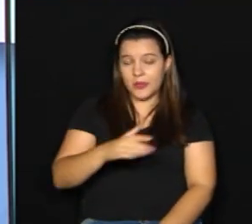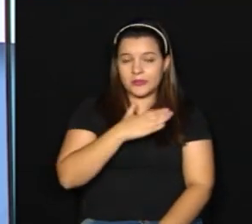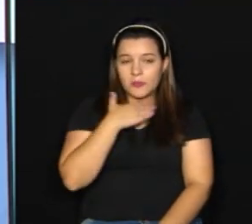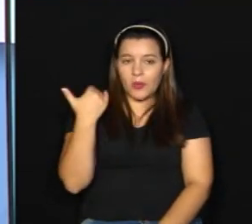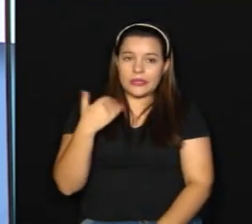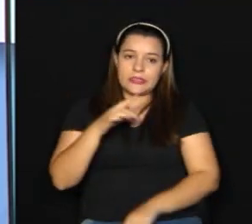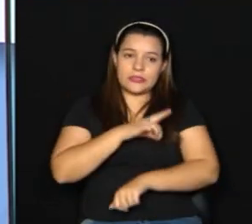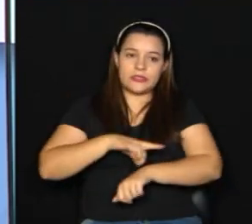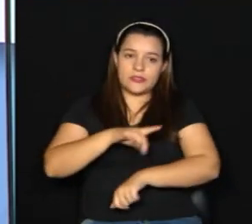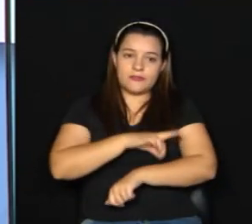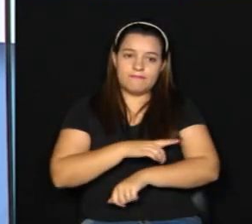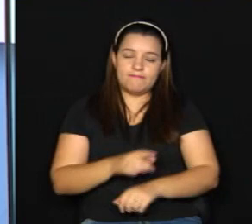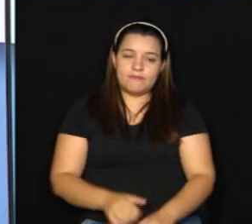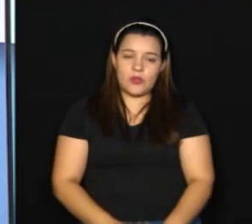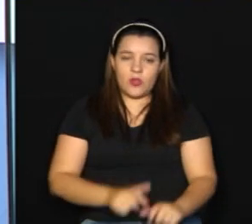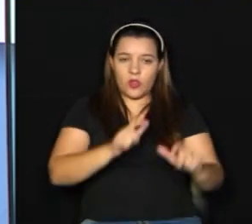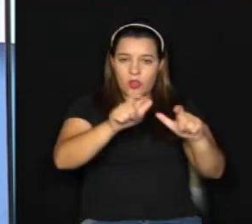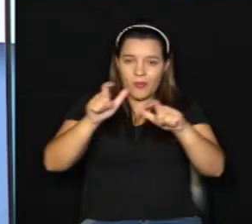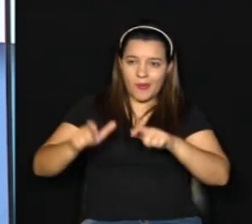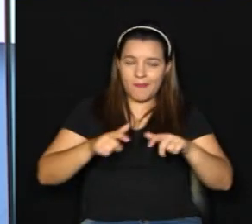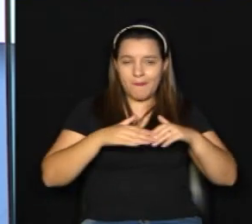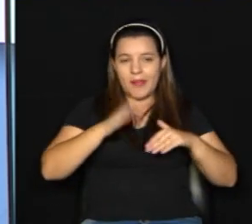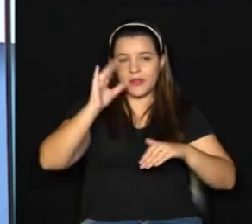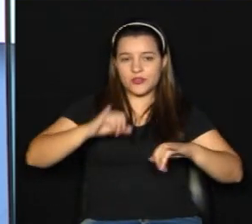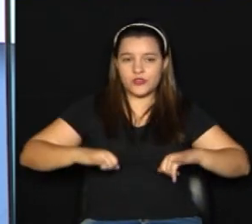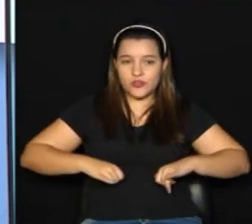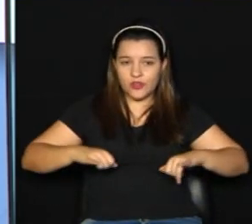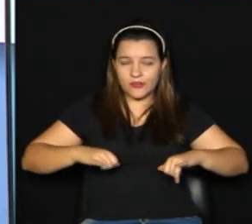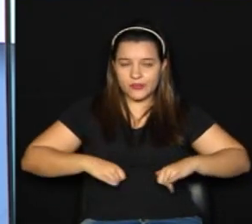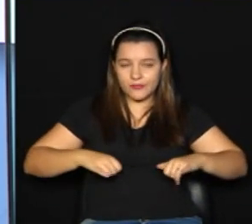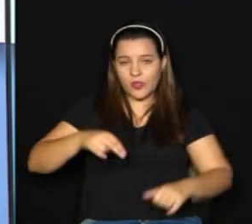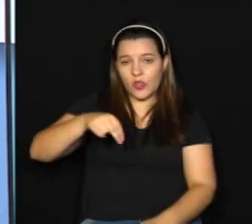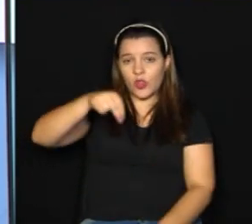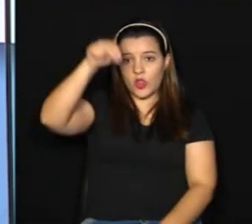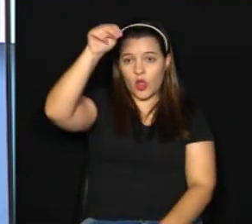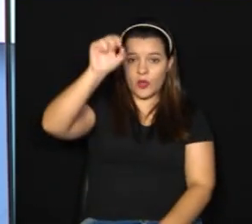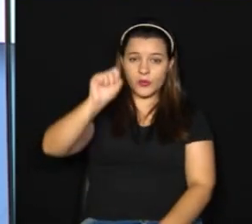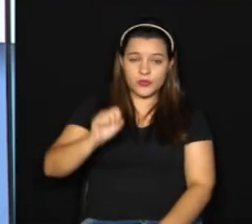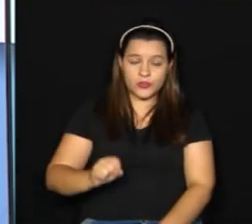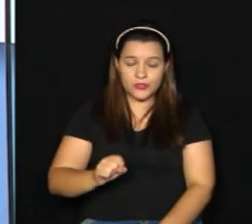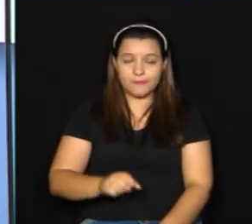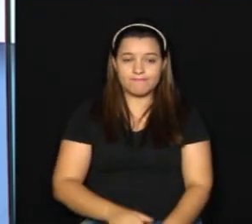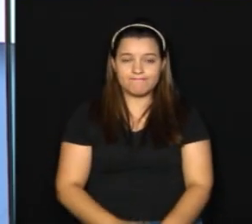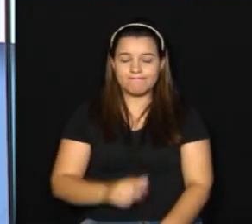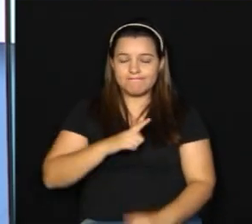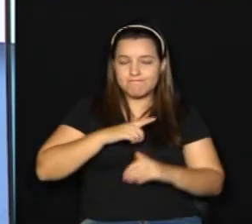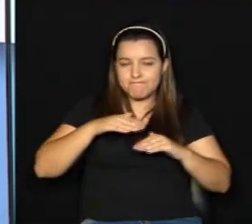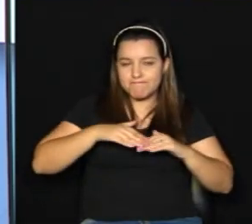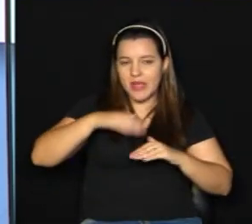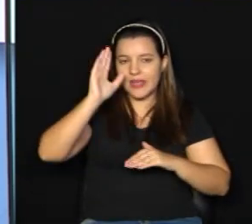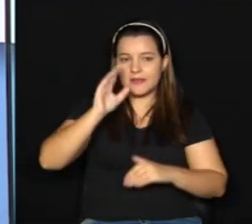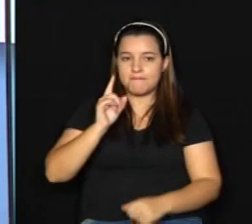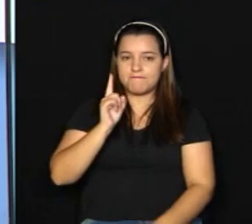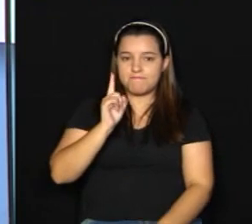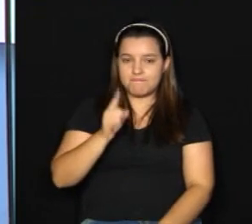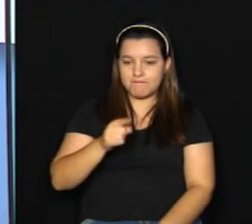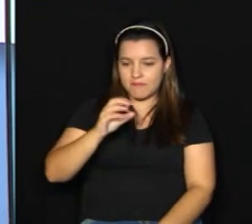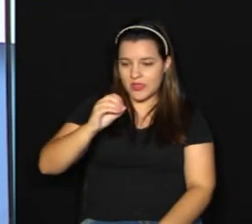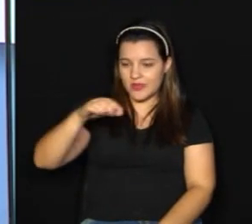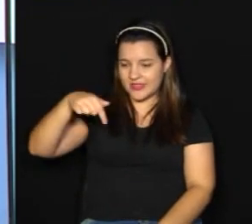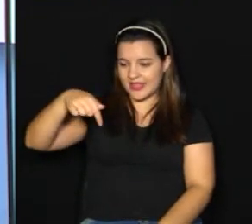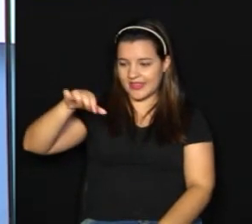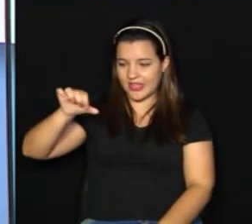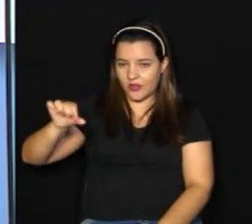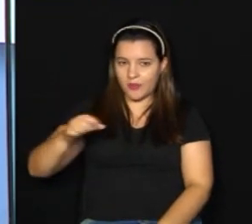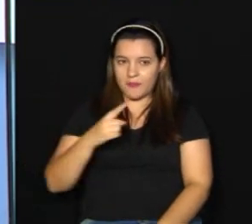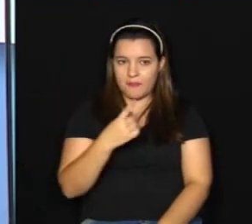E as áreas mais atingidas são as regiões noroeste e sudoeste, com mais casos, 1.079 e